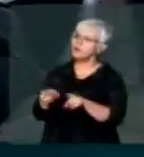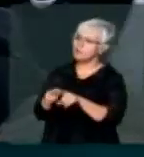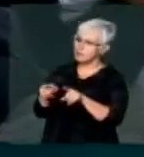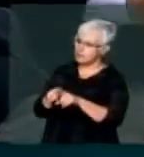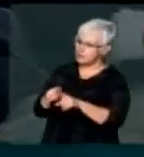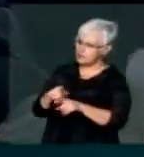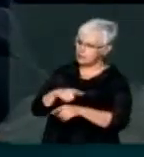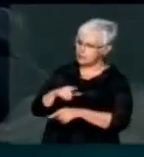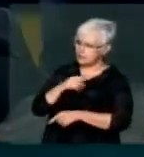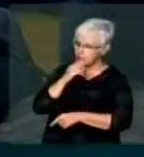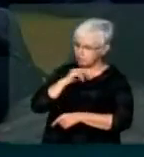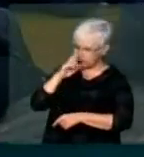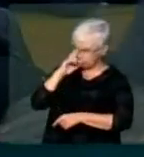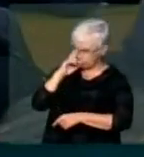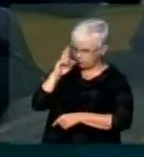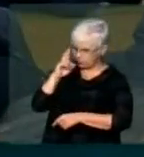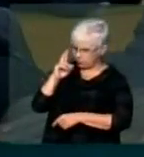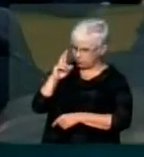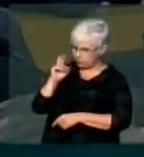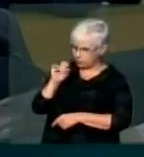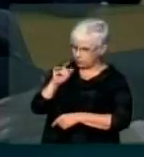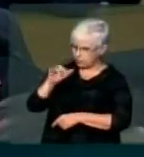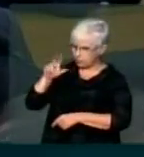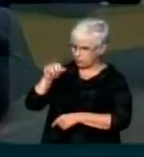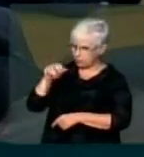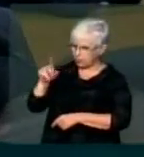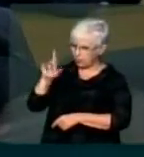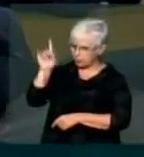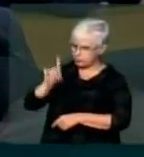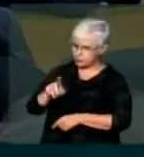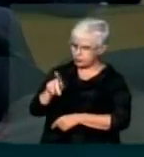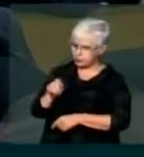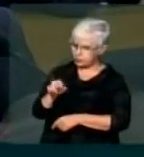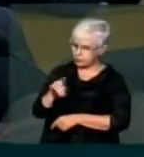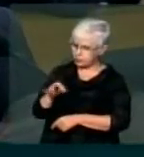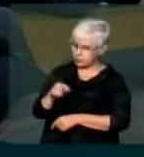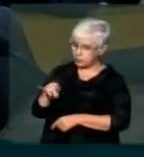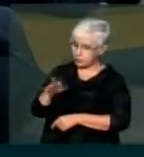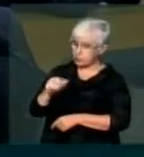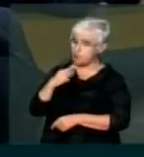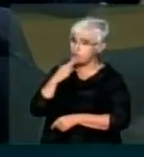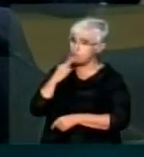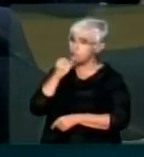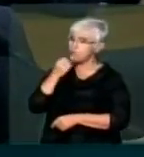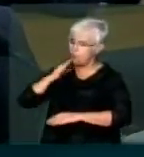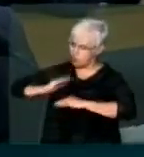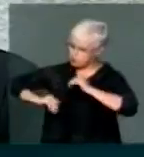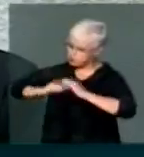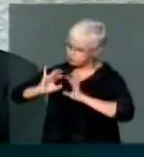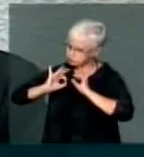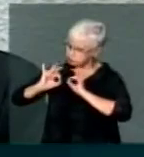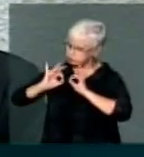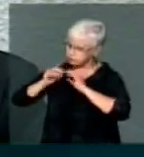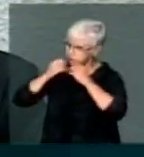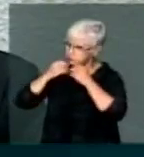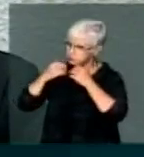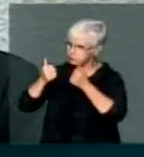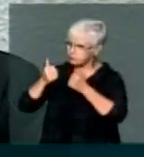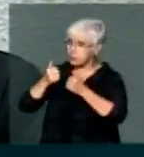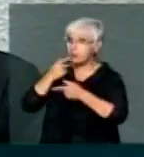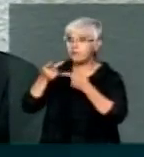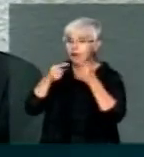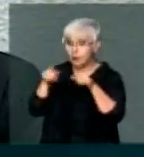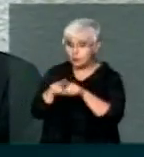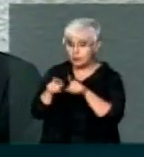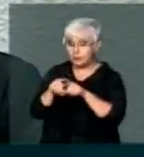Sauer, que foi diretor da Petrobras. Sim, foi meu colega. Foi seu colega. E reconhecidamente é um grande profissional. Sem dúvida. Ele